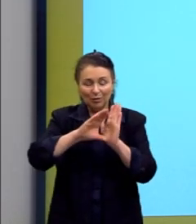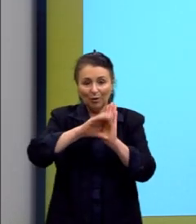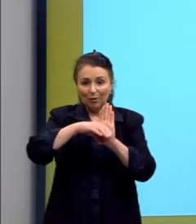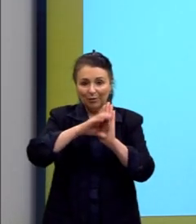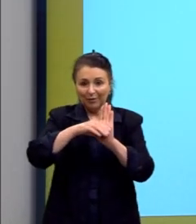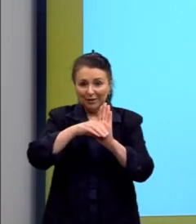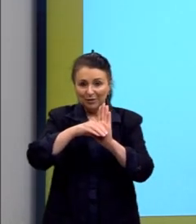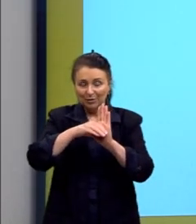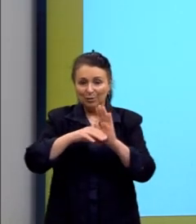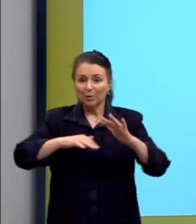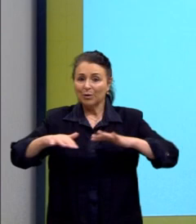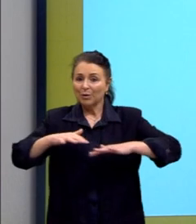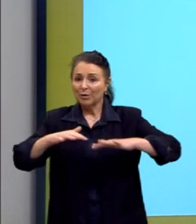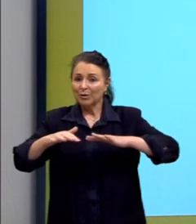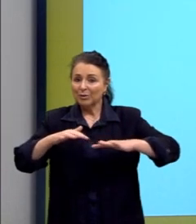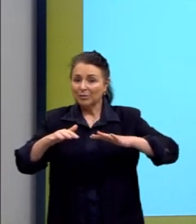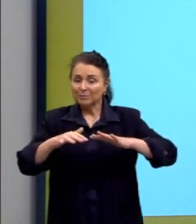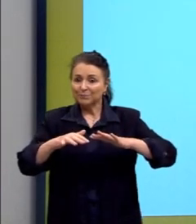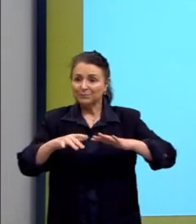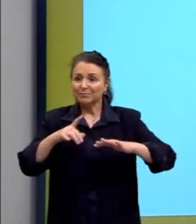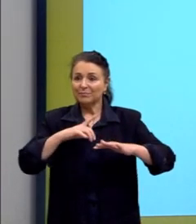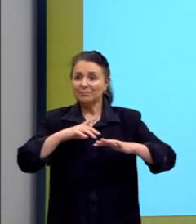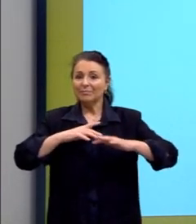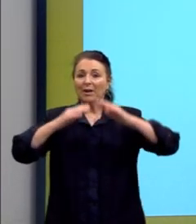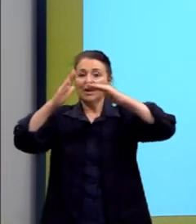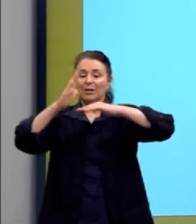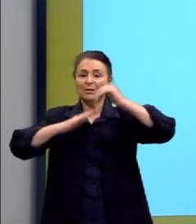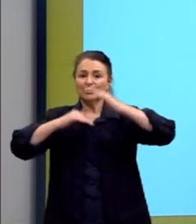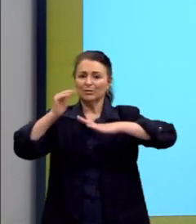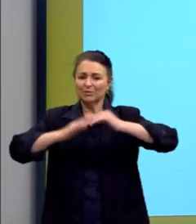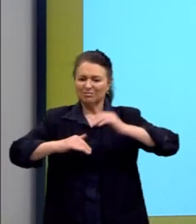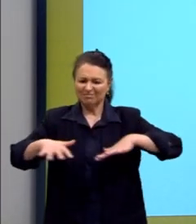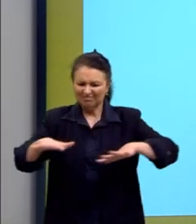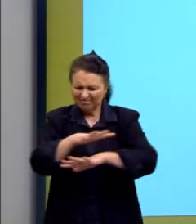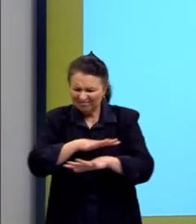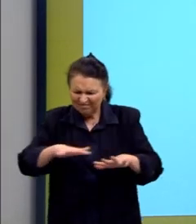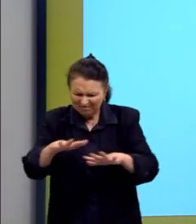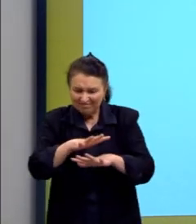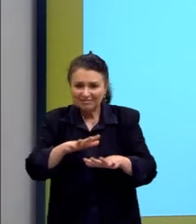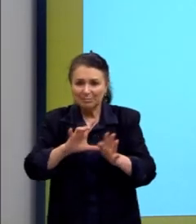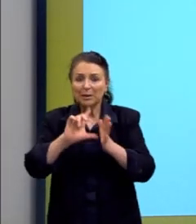ele era... Trazia esse conceito de a destruição também é a criação.